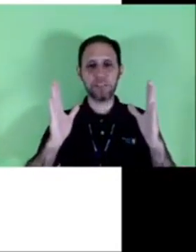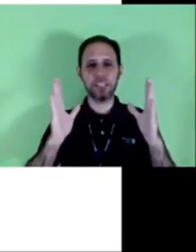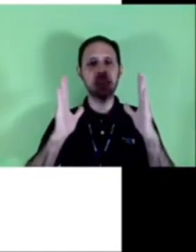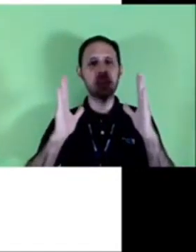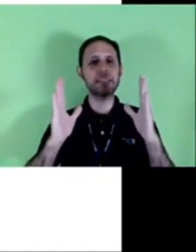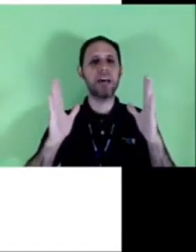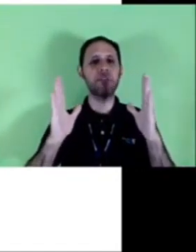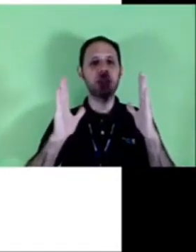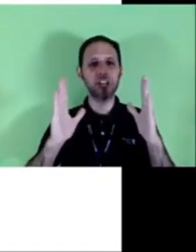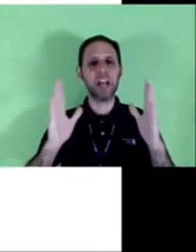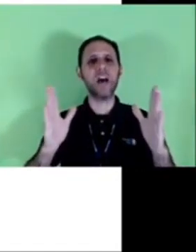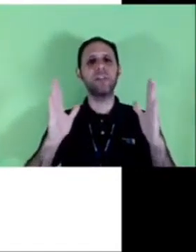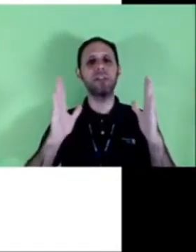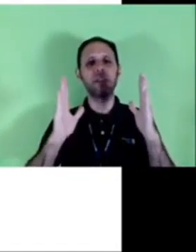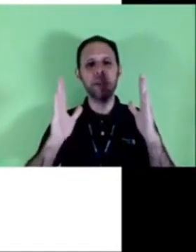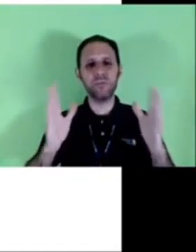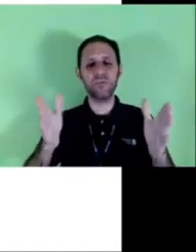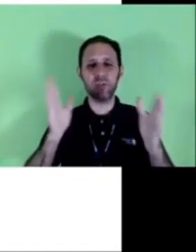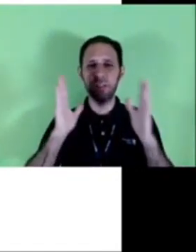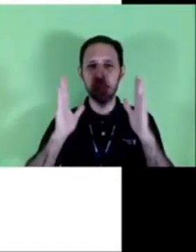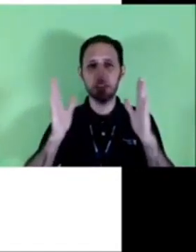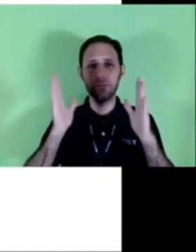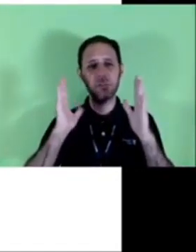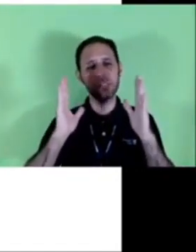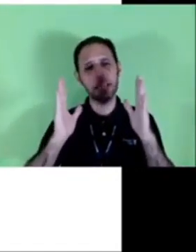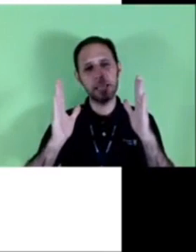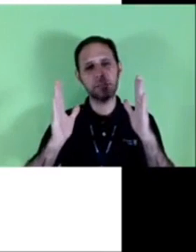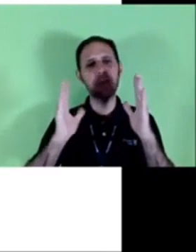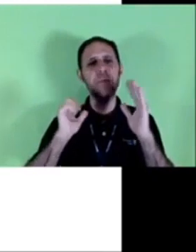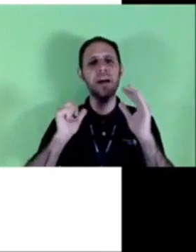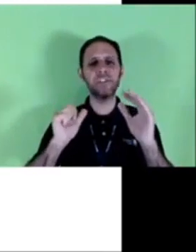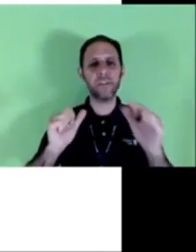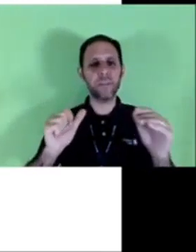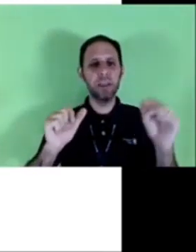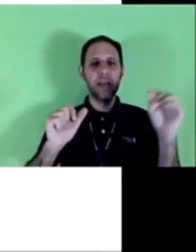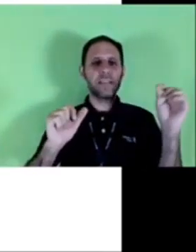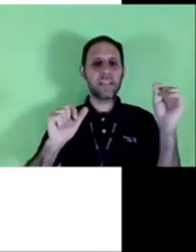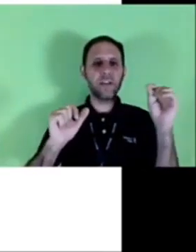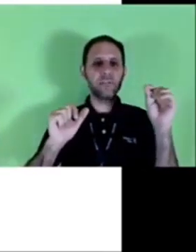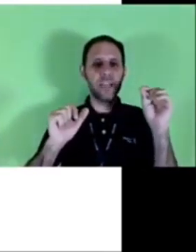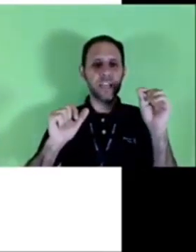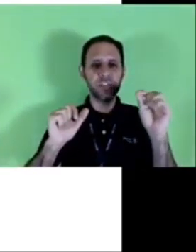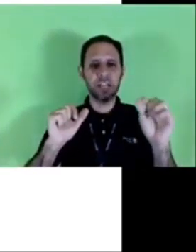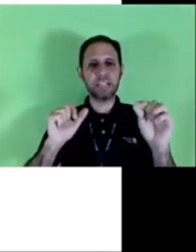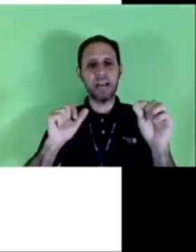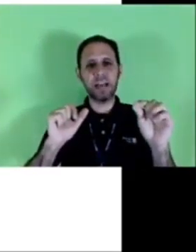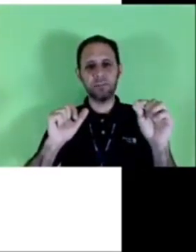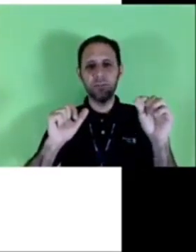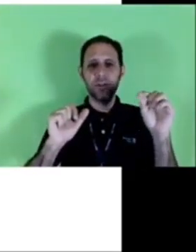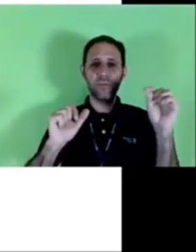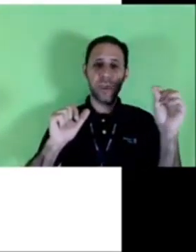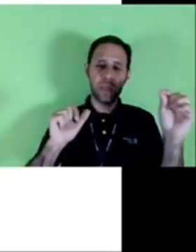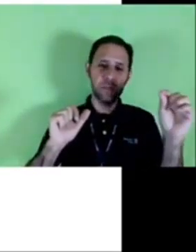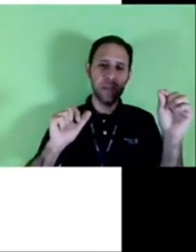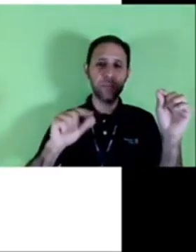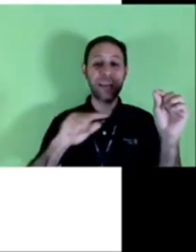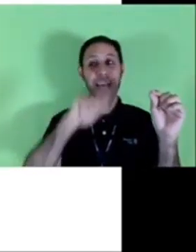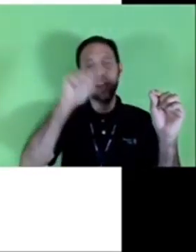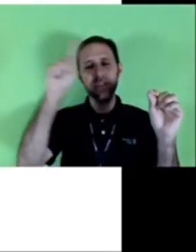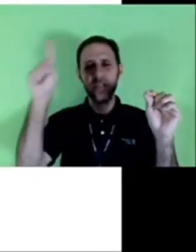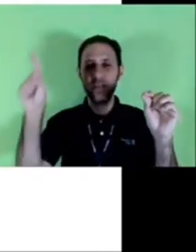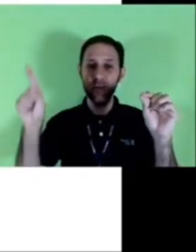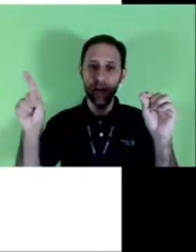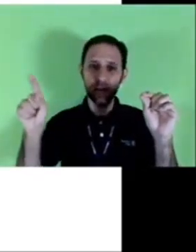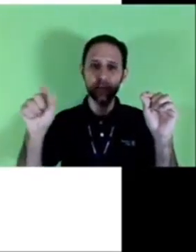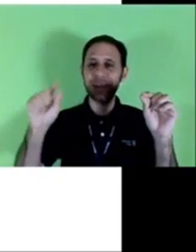requerimento centralizado caixa alta letra maiúscula em negrito no centro da página você tem o destinatário do requerimento